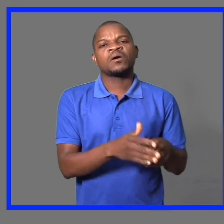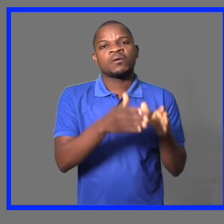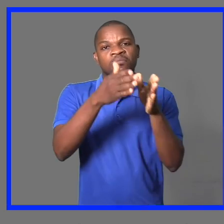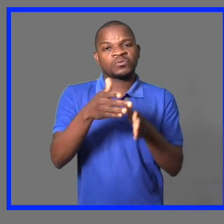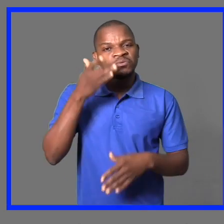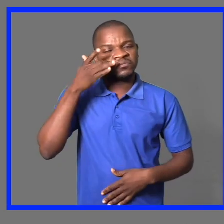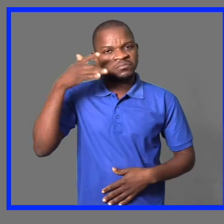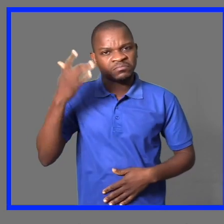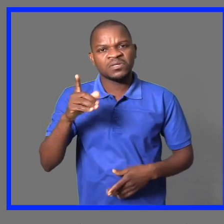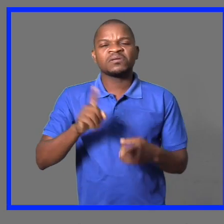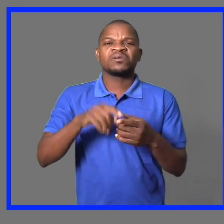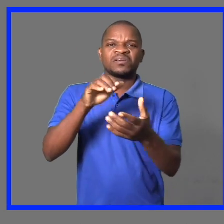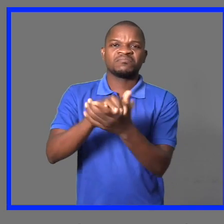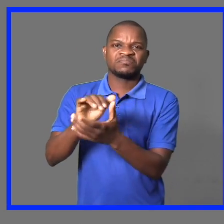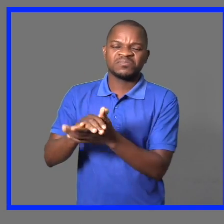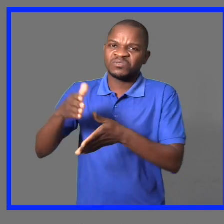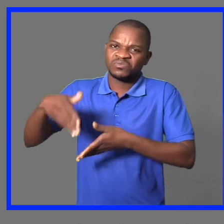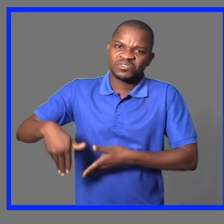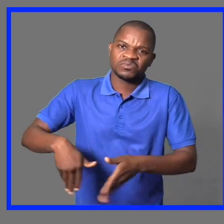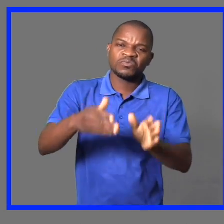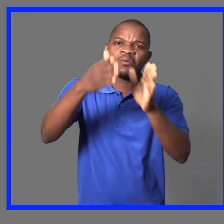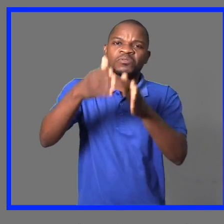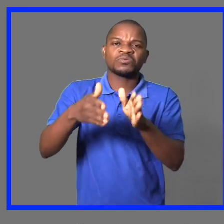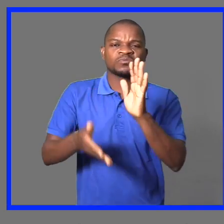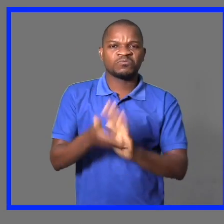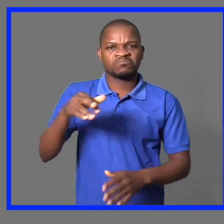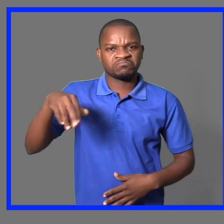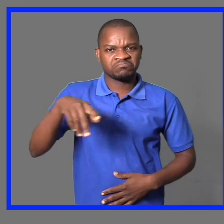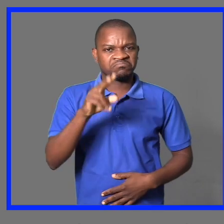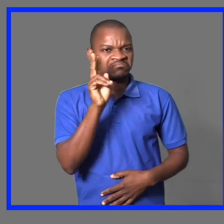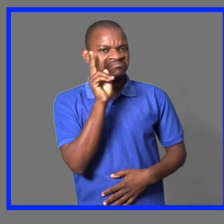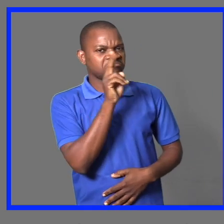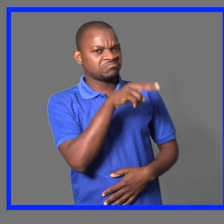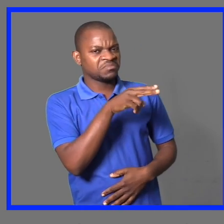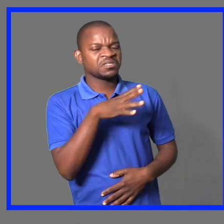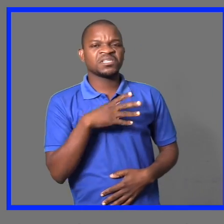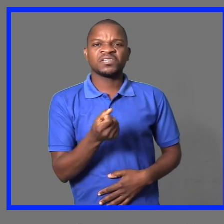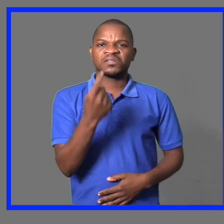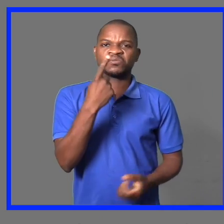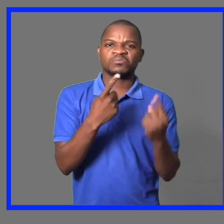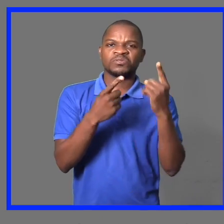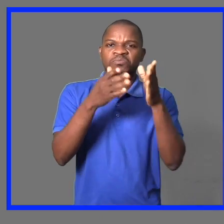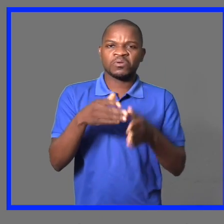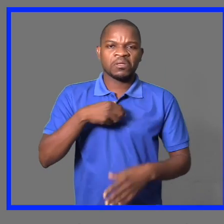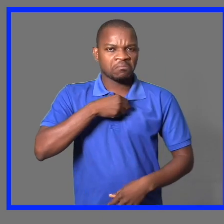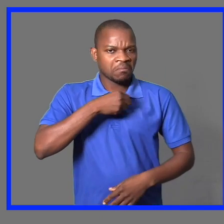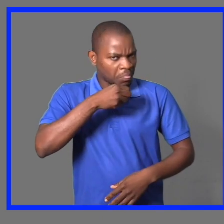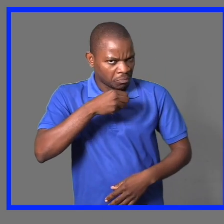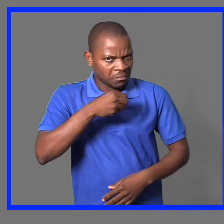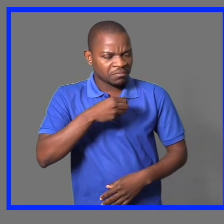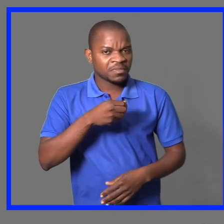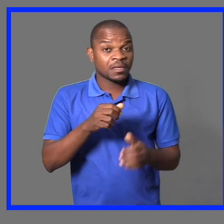mesmo, amigas, ou às vezes, na rua, as pessoas quando passam, eles aliminam outros coxos.